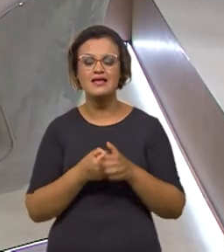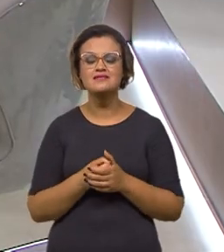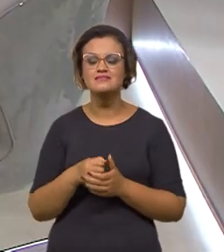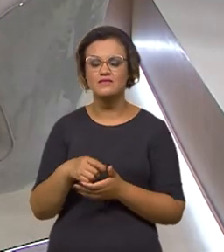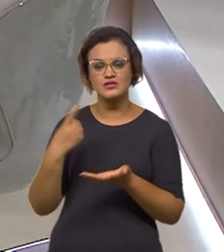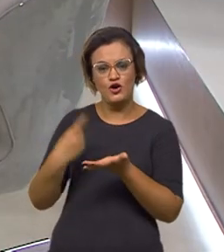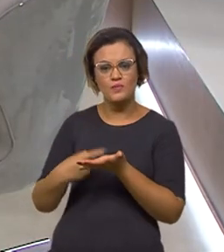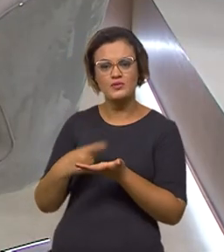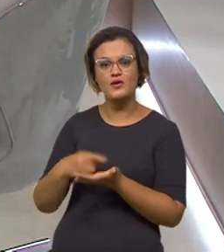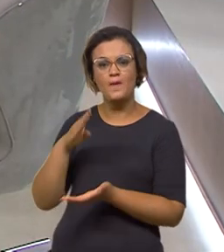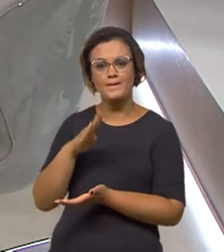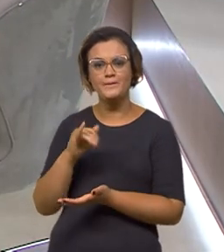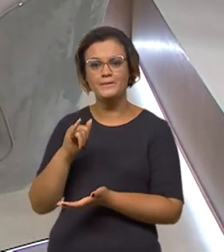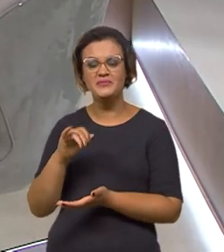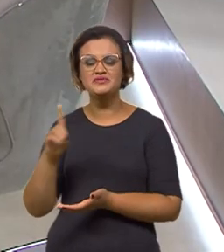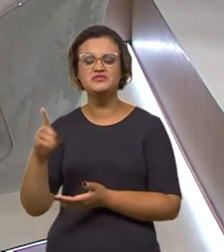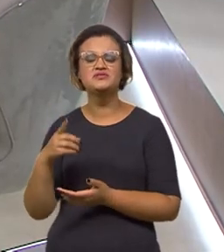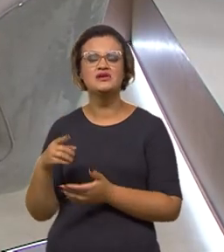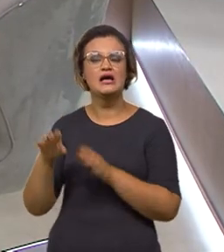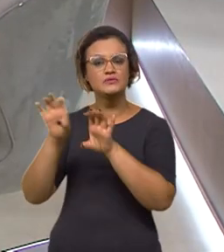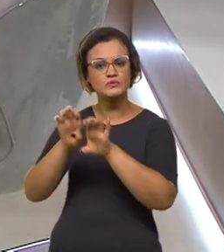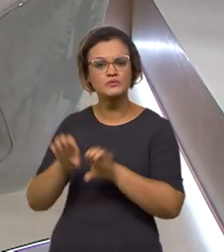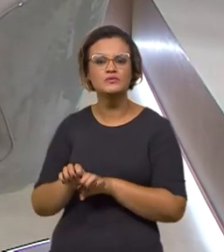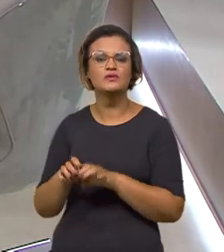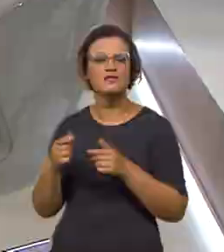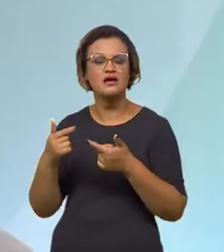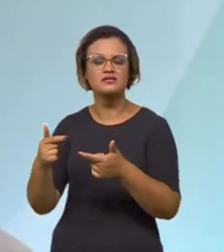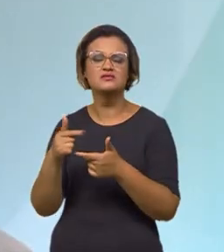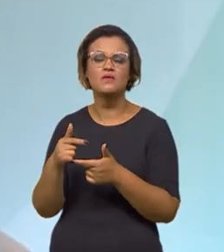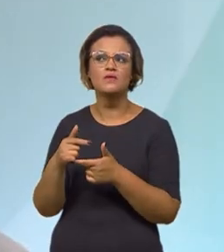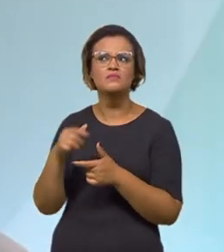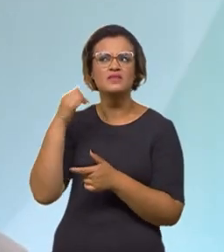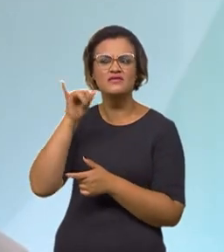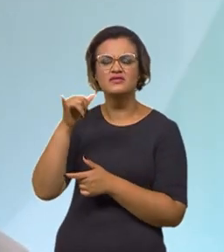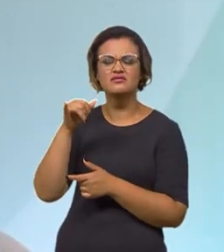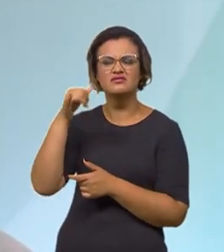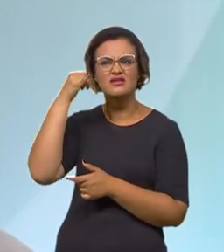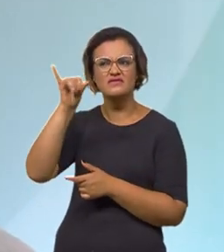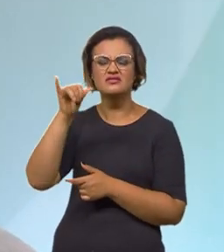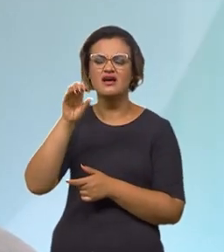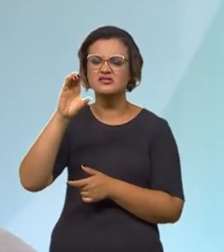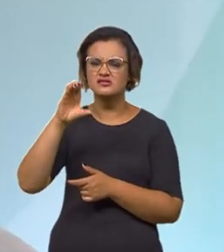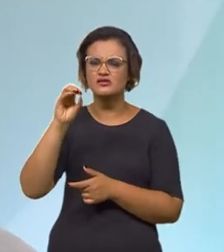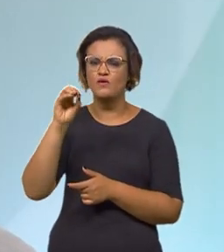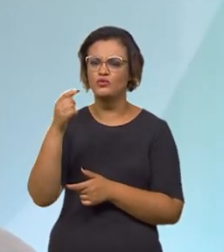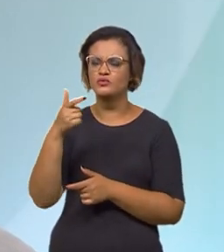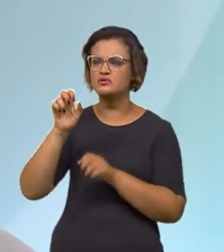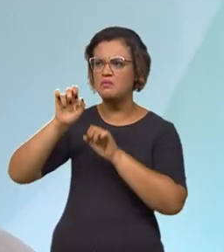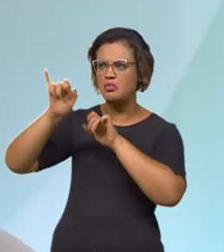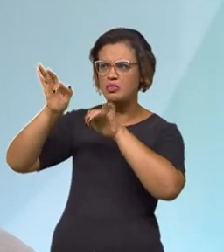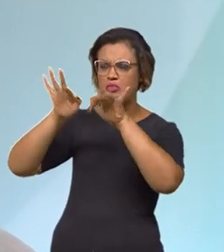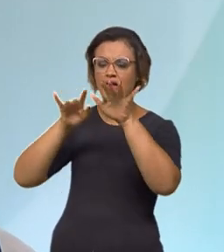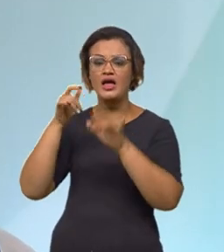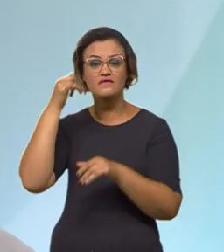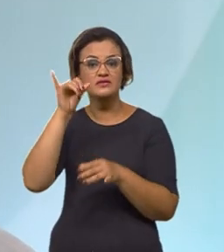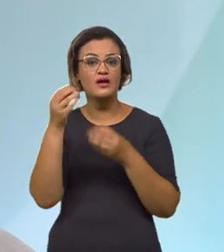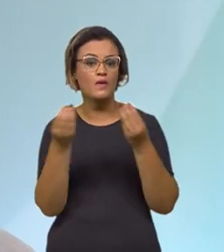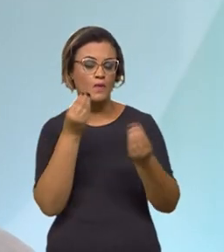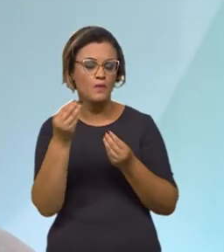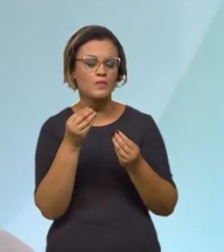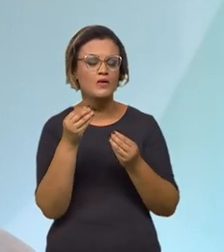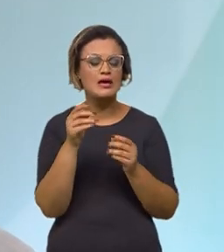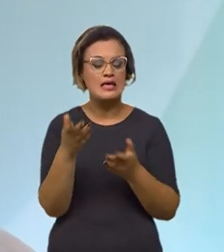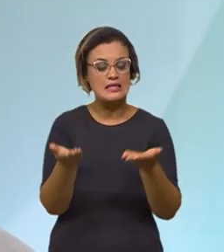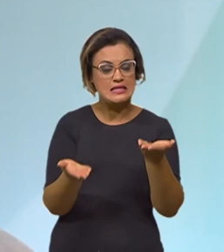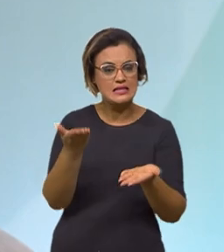visa, então, essa estruturação dessa agenda, buscando a redução da emissão de gases de efeito estufa, ou CO2, equilibrar essa matriz de